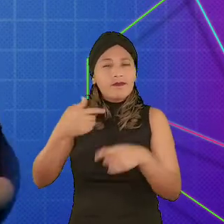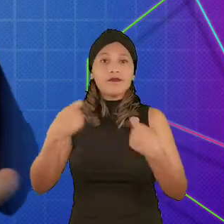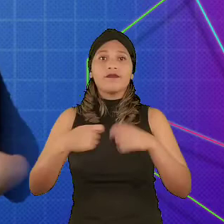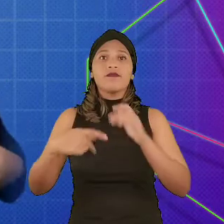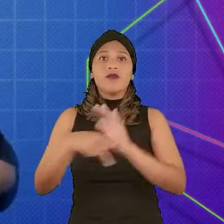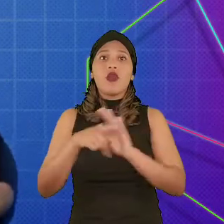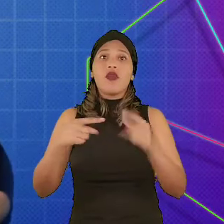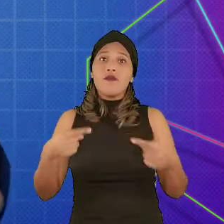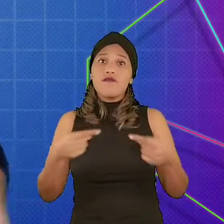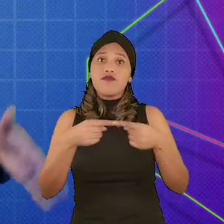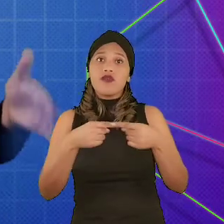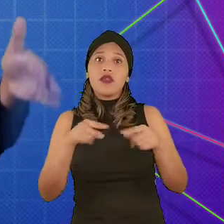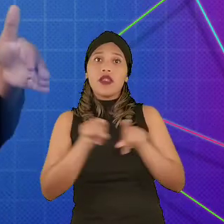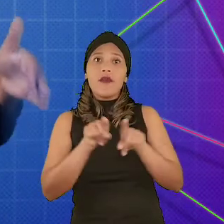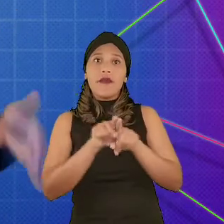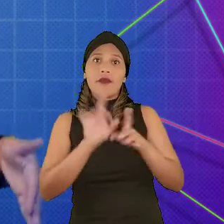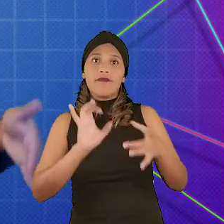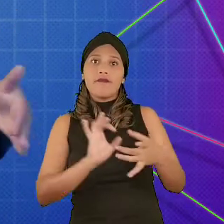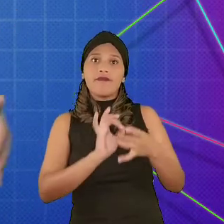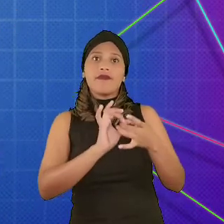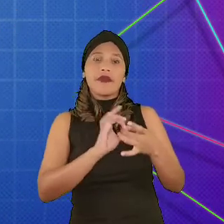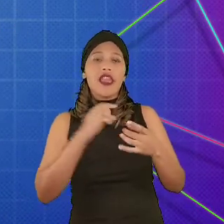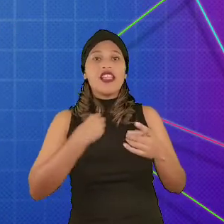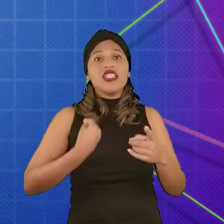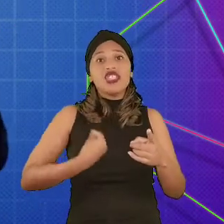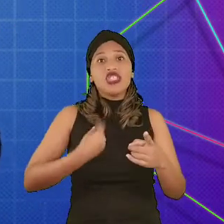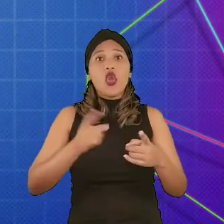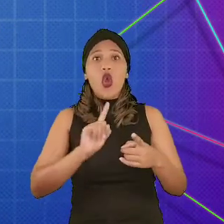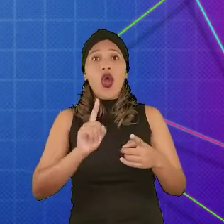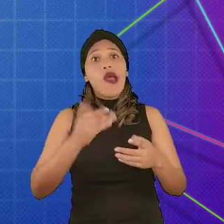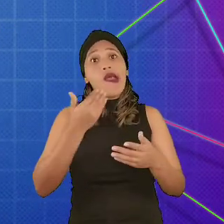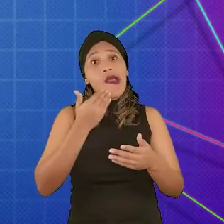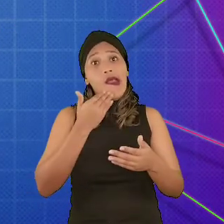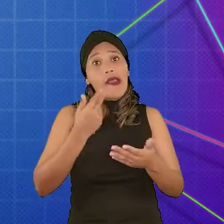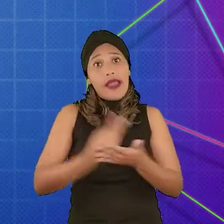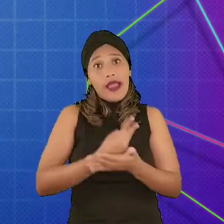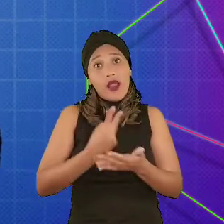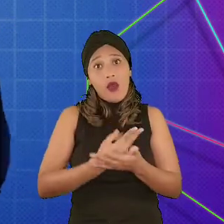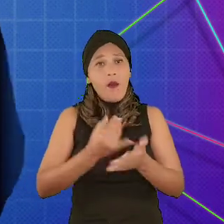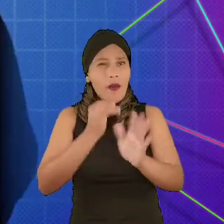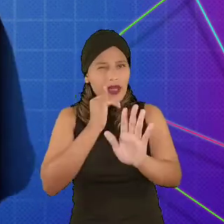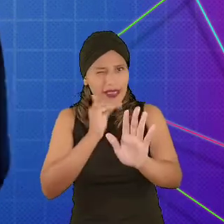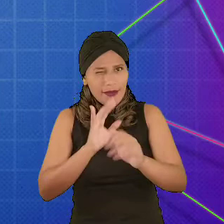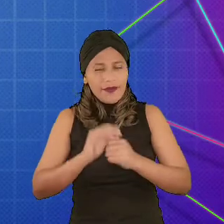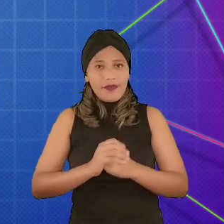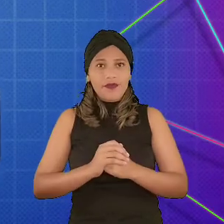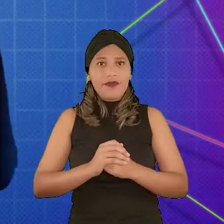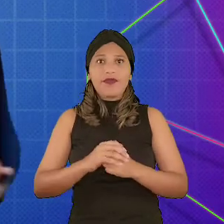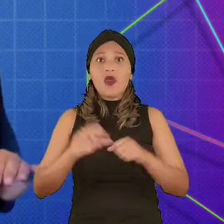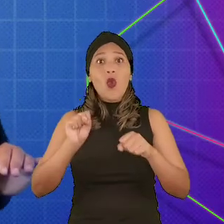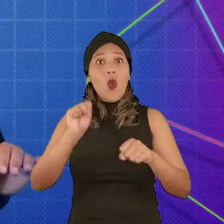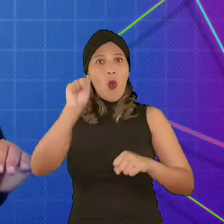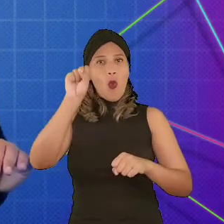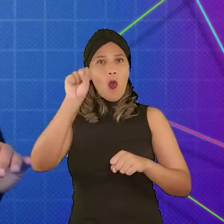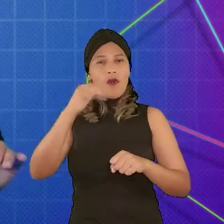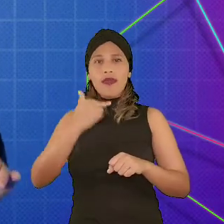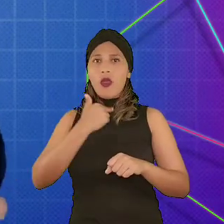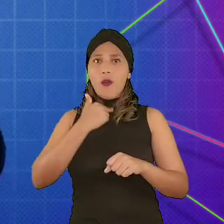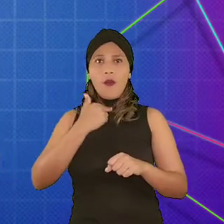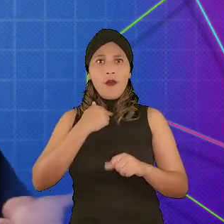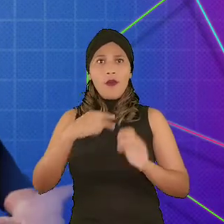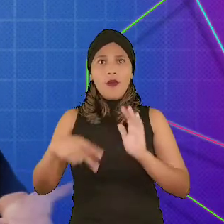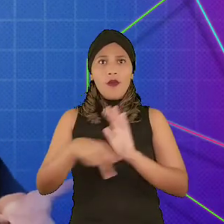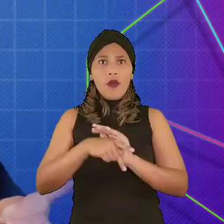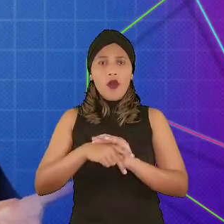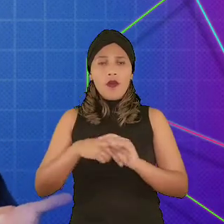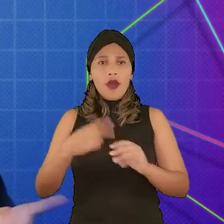temos que levar em consideração a existência ou não de erros no jogo. Por exemplo, o herói não pode ficar preso em